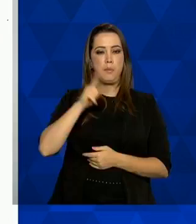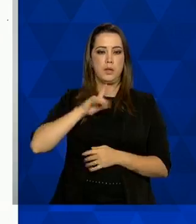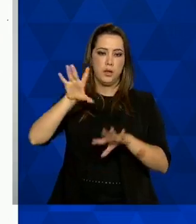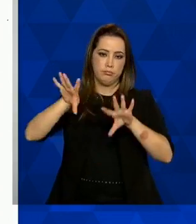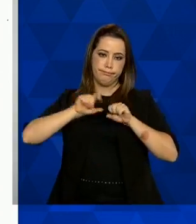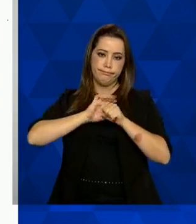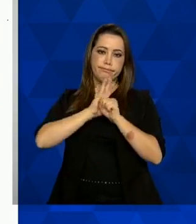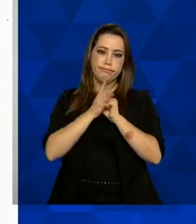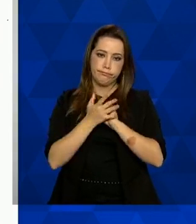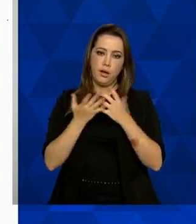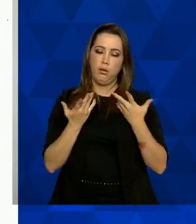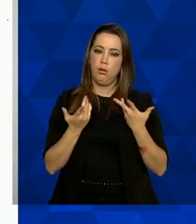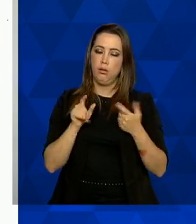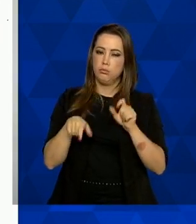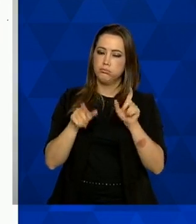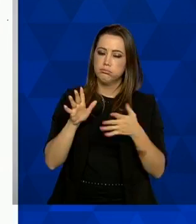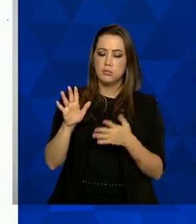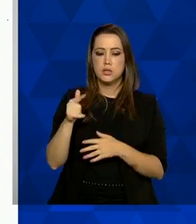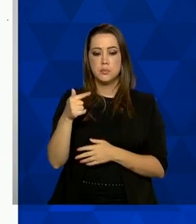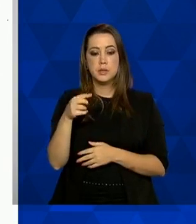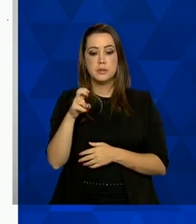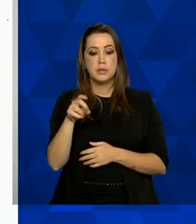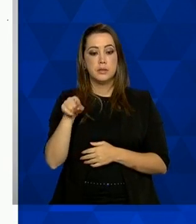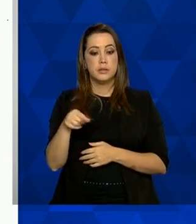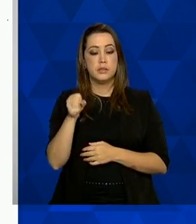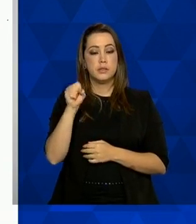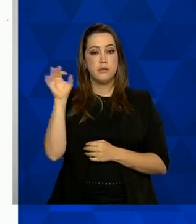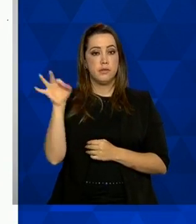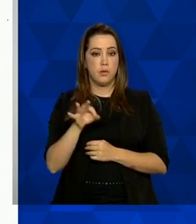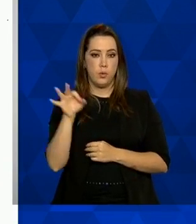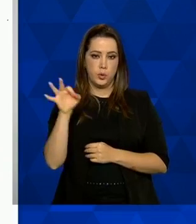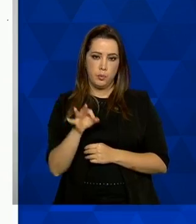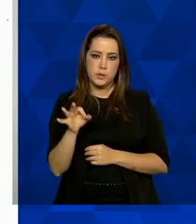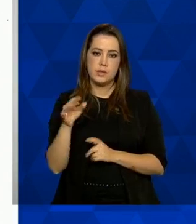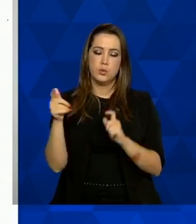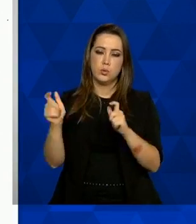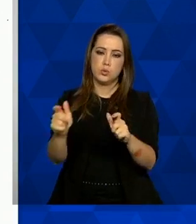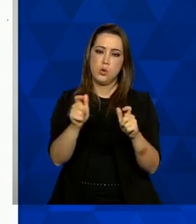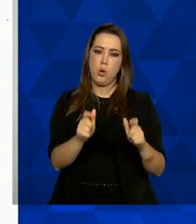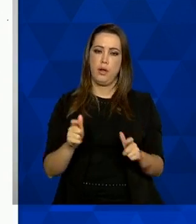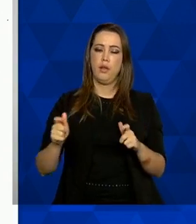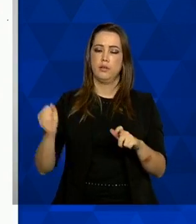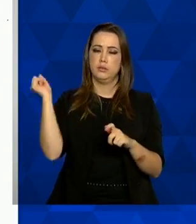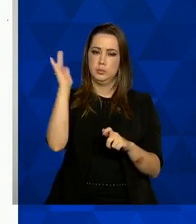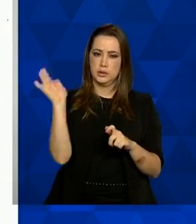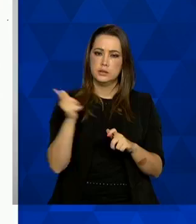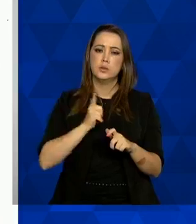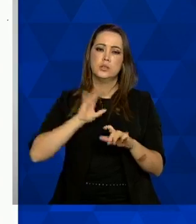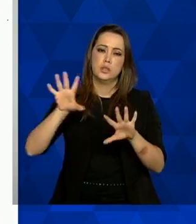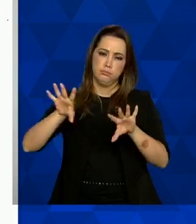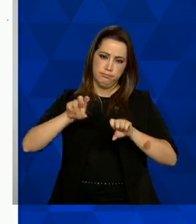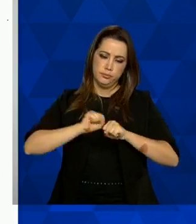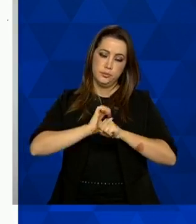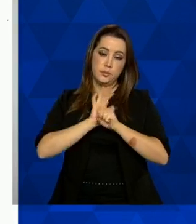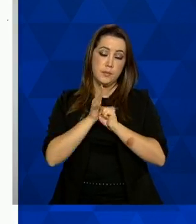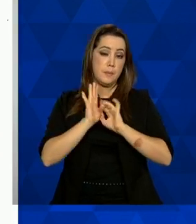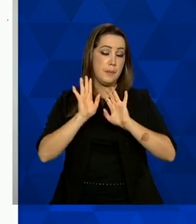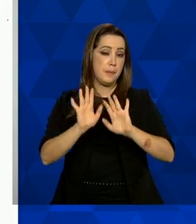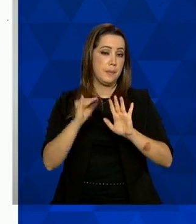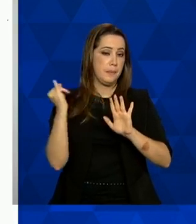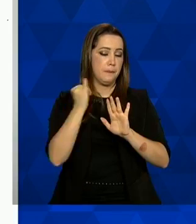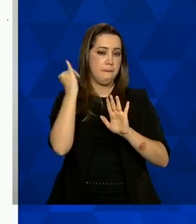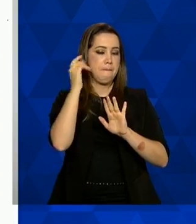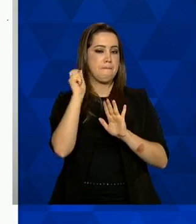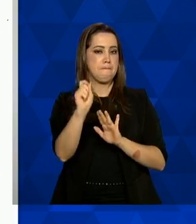proporção de 75,8% dos municípios brasileiros é importante refatizar que a grande maioria dos